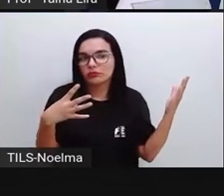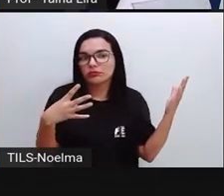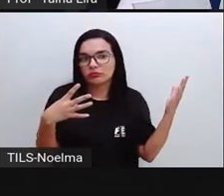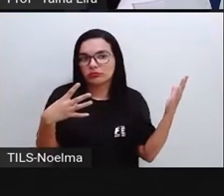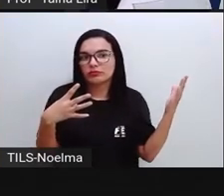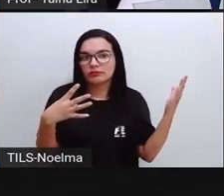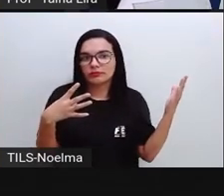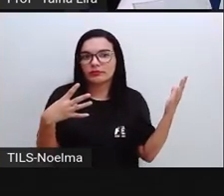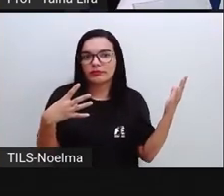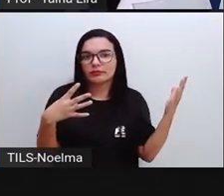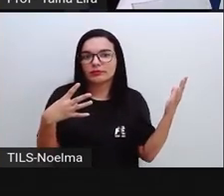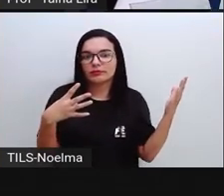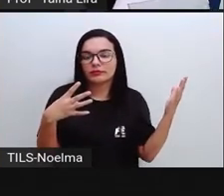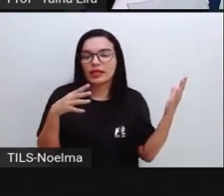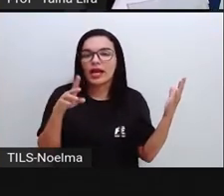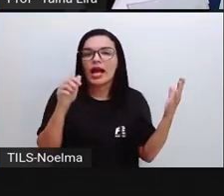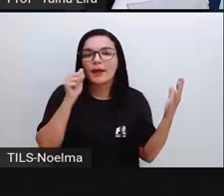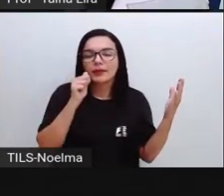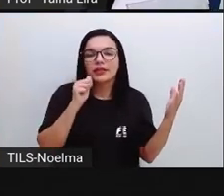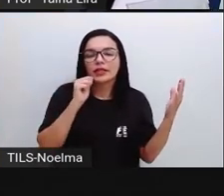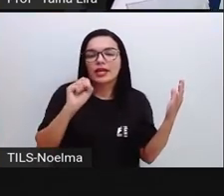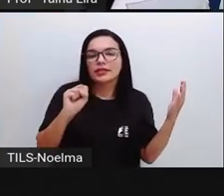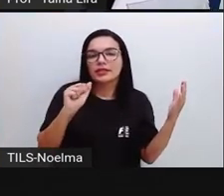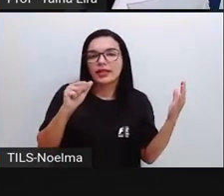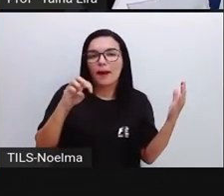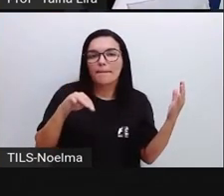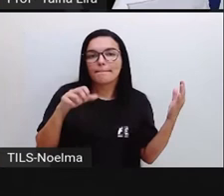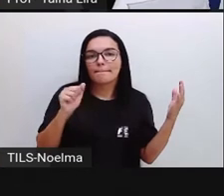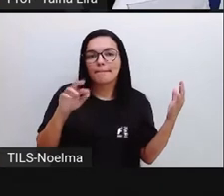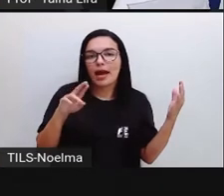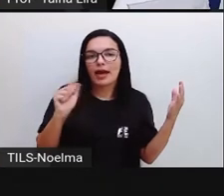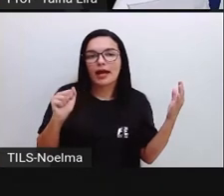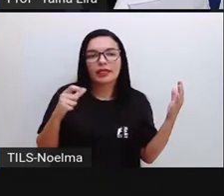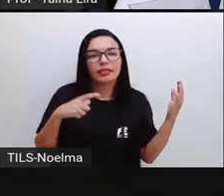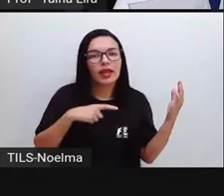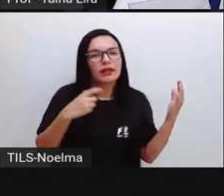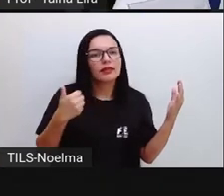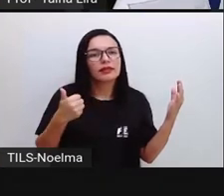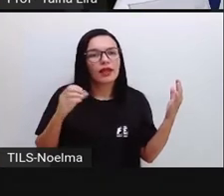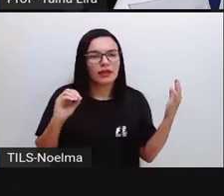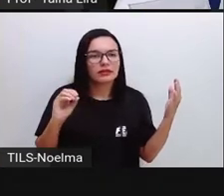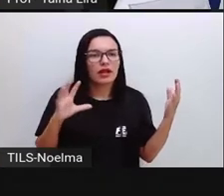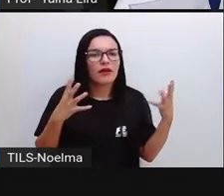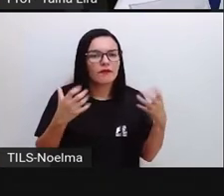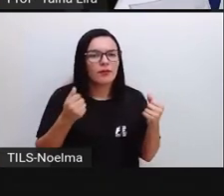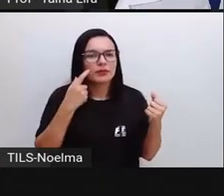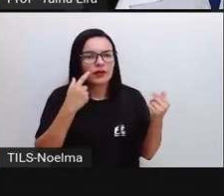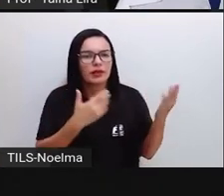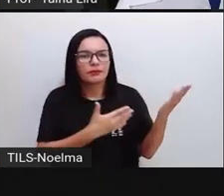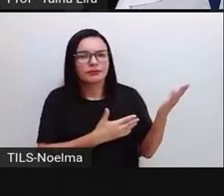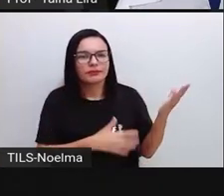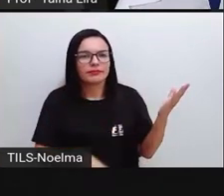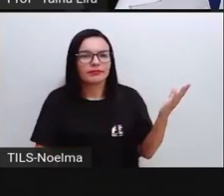Ele tem 4 pães e Samara tem 10, tá? Então, vamos ver aqui como é que ficaria.